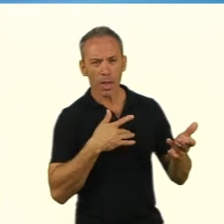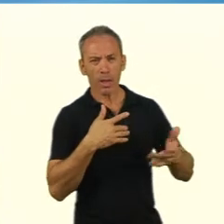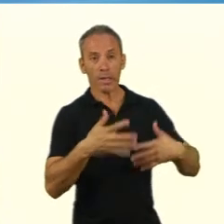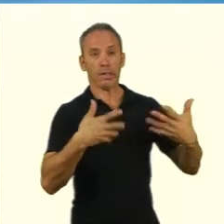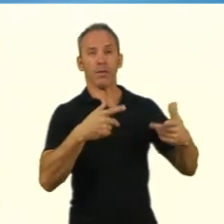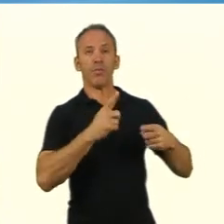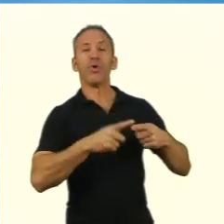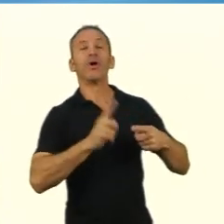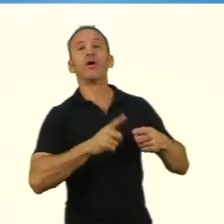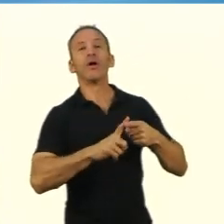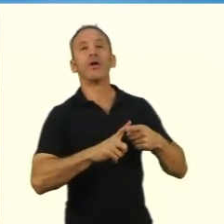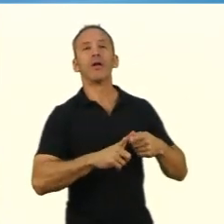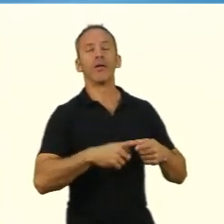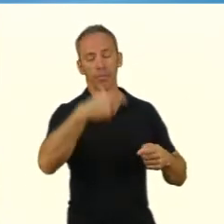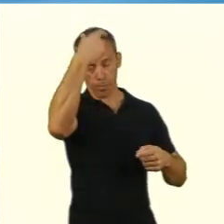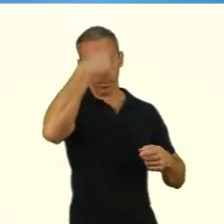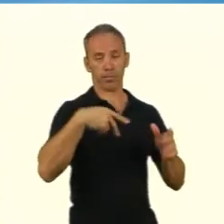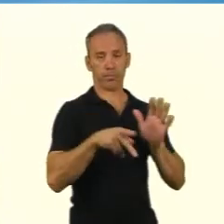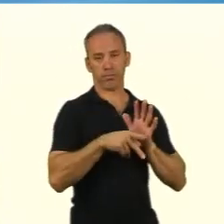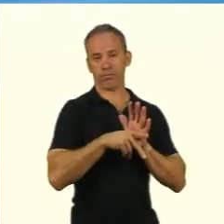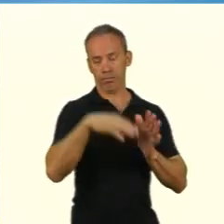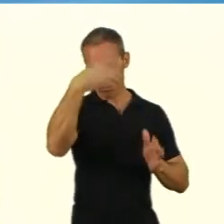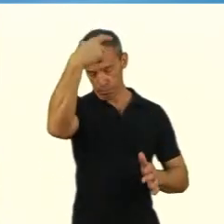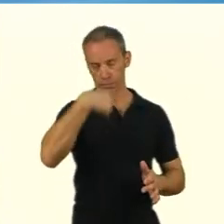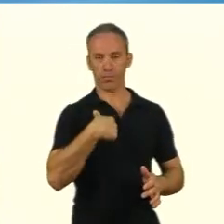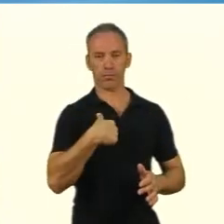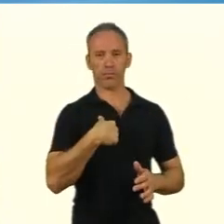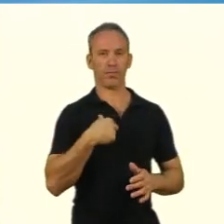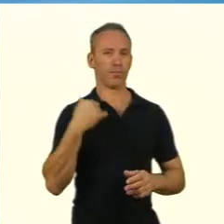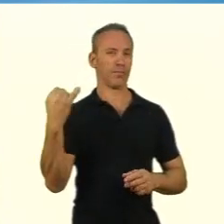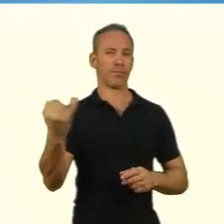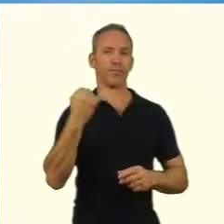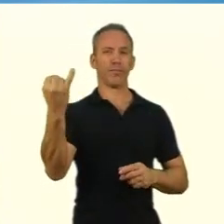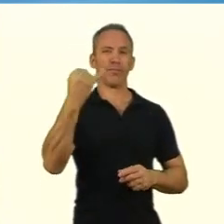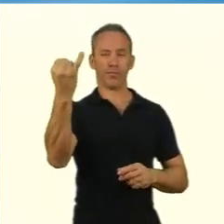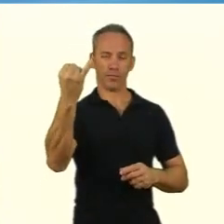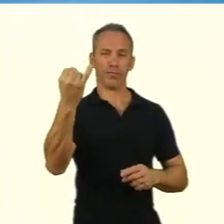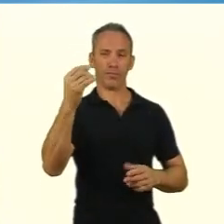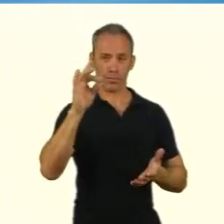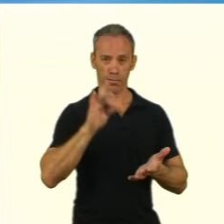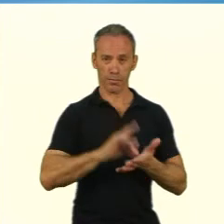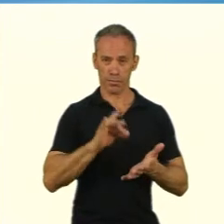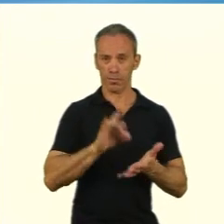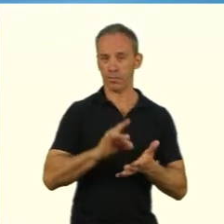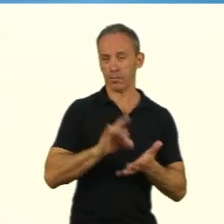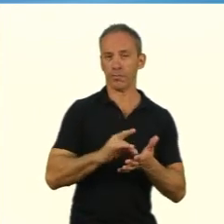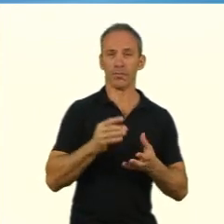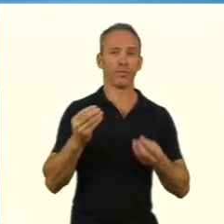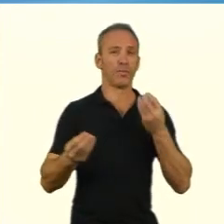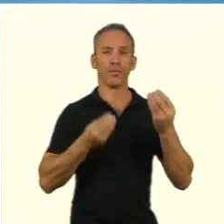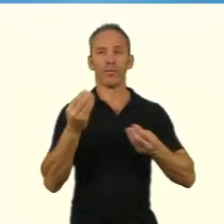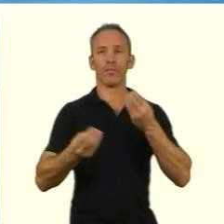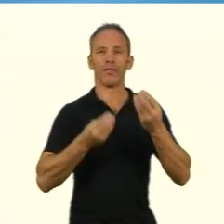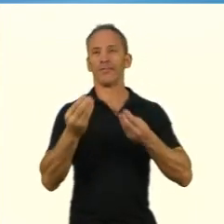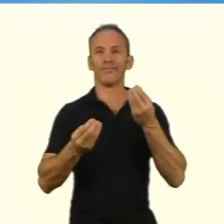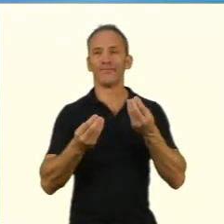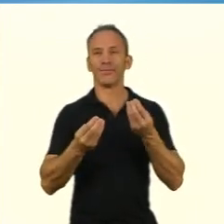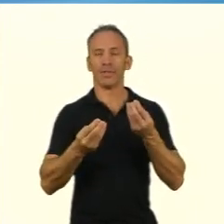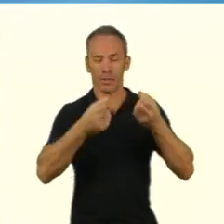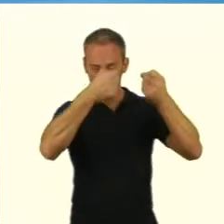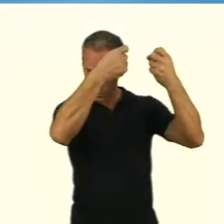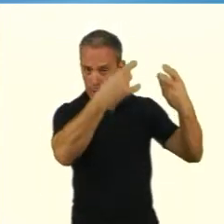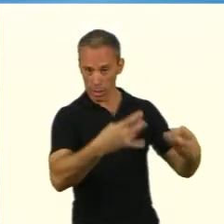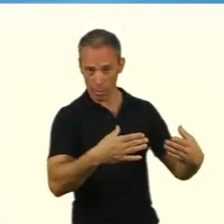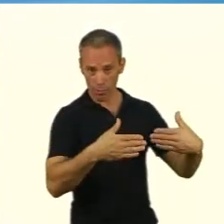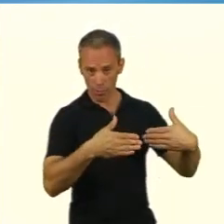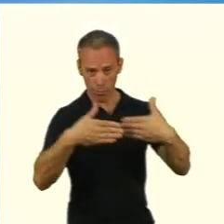estou instigado por um determinado tema e o problematizo à luz dessa instigação